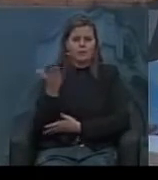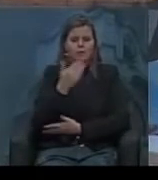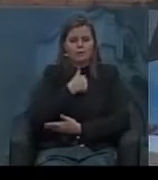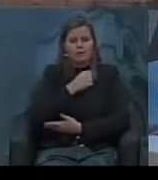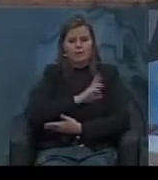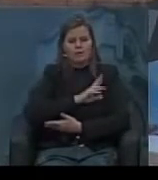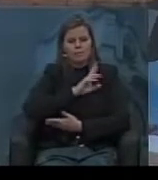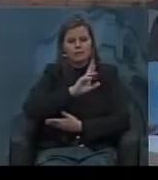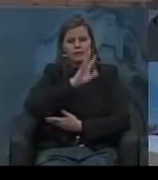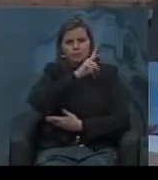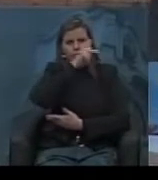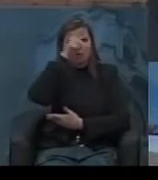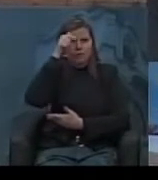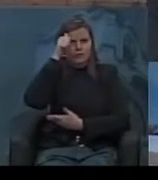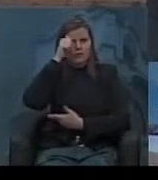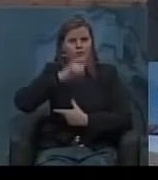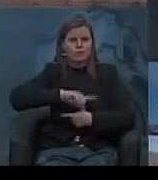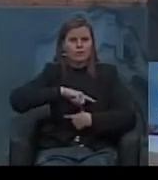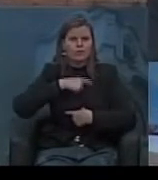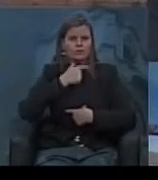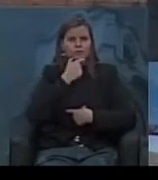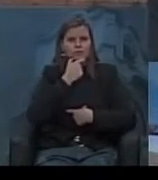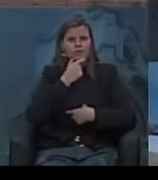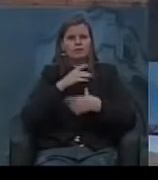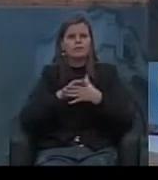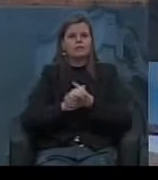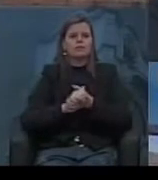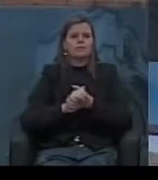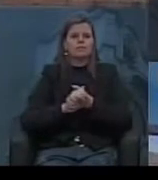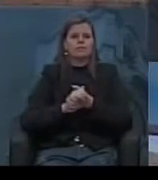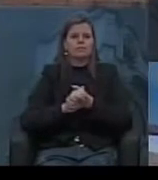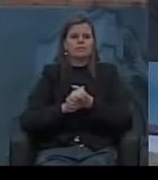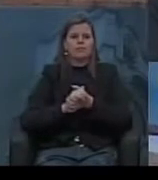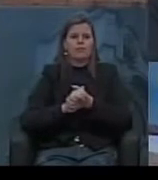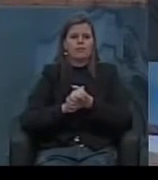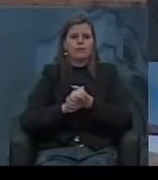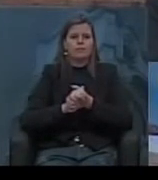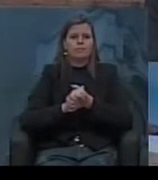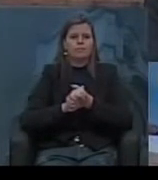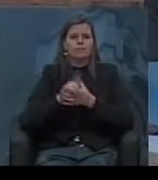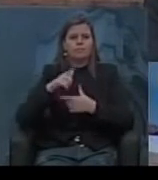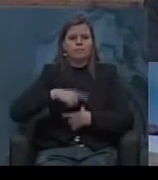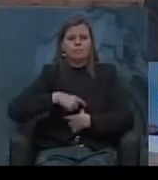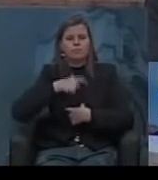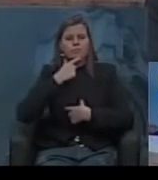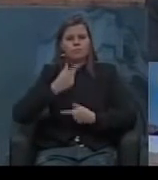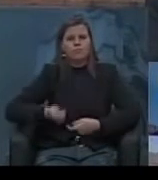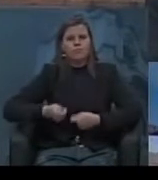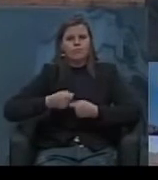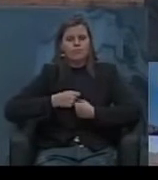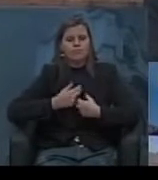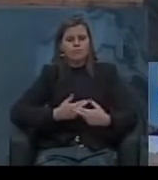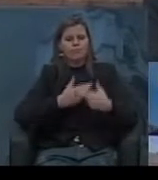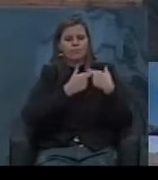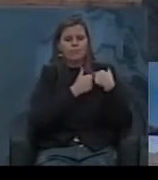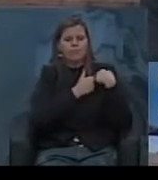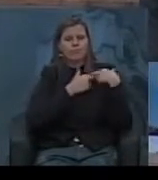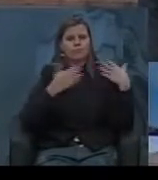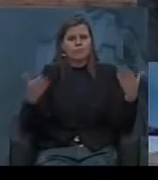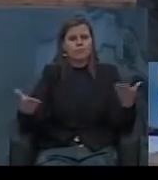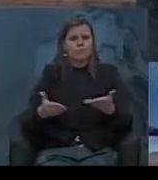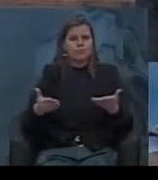a sua excelência o prefeito municipal José Fortunatti que nos deu essa tarefa e essa missão